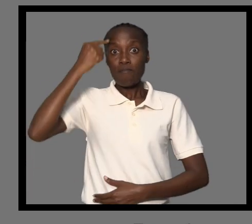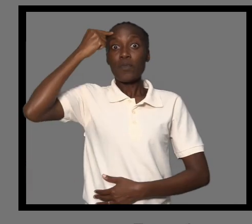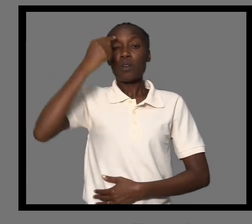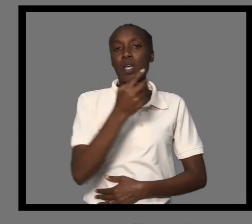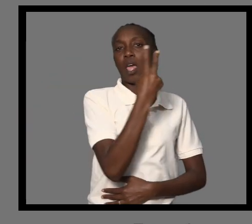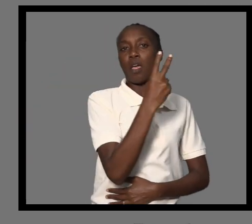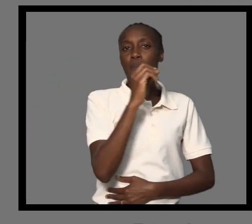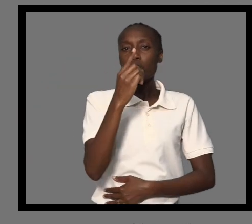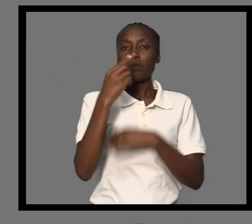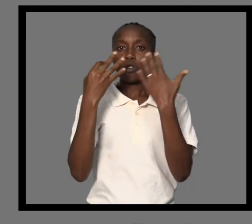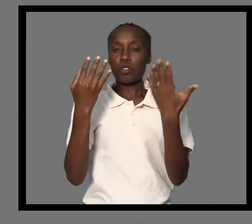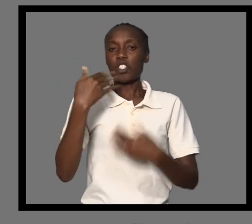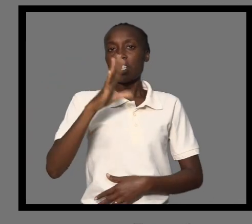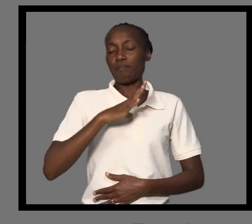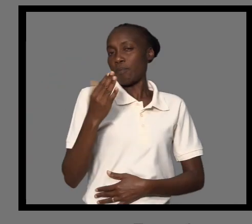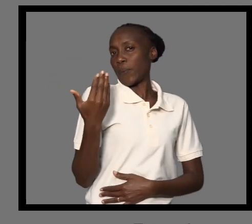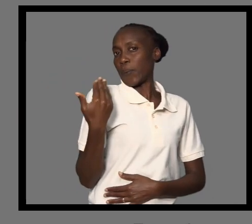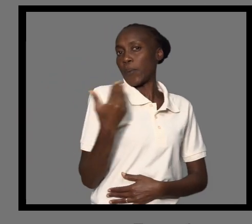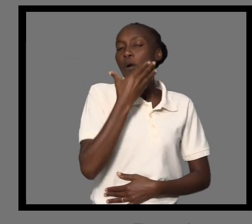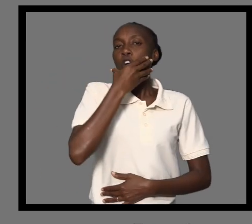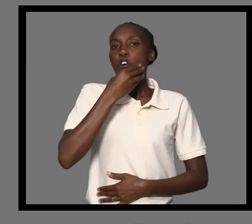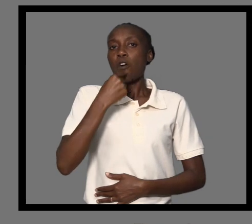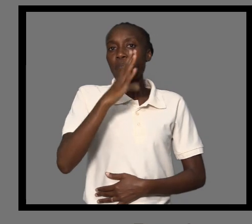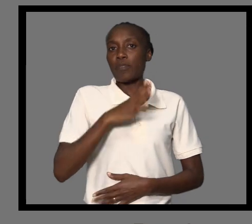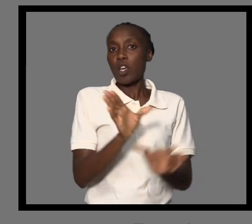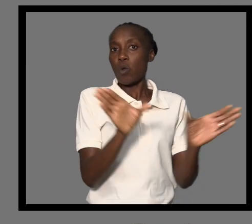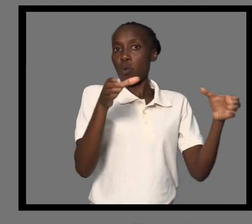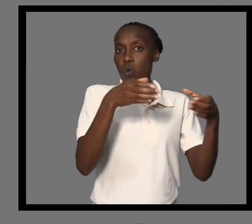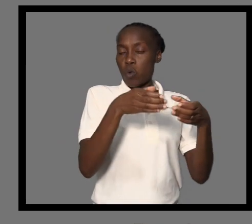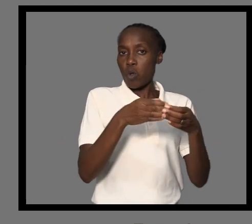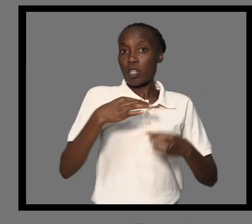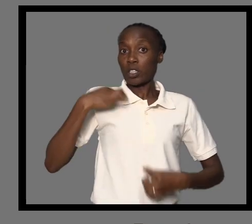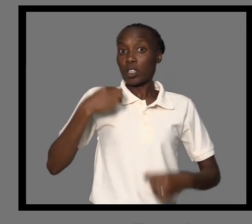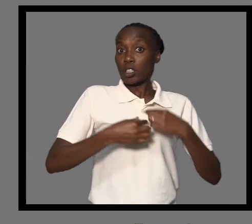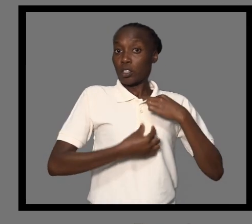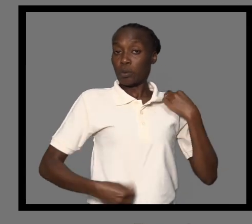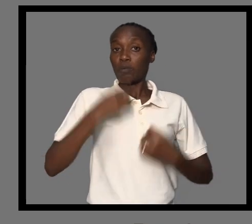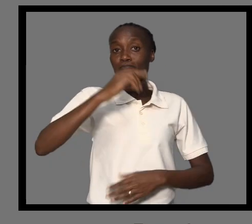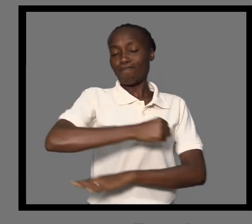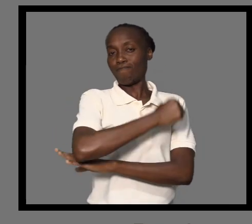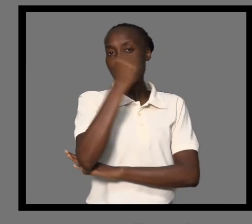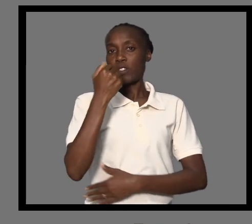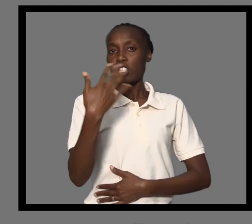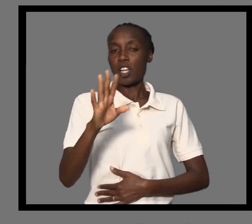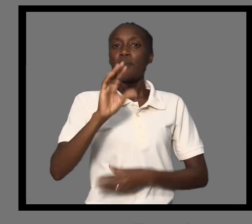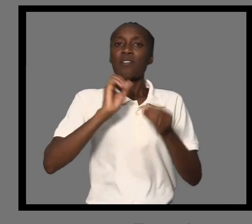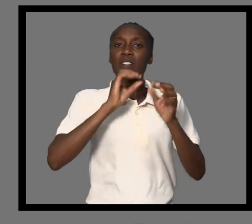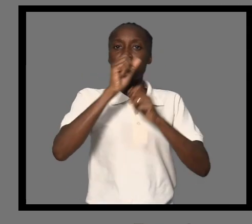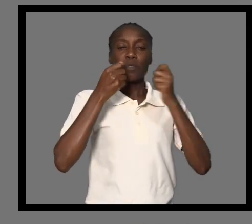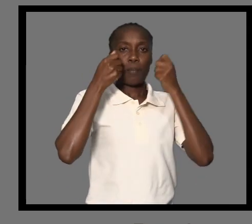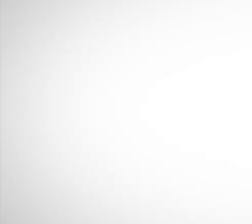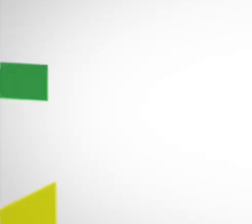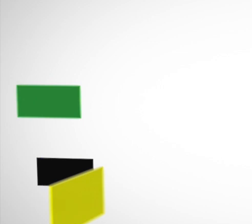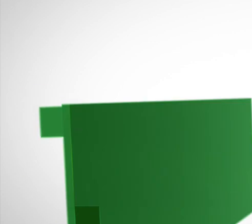que em 2018, Telinho, que militava na Liga Desportiva de Maputo venceu o